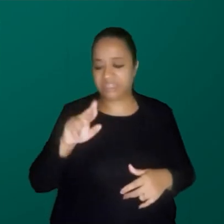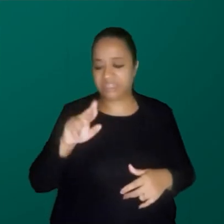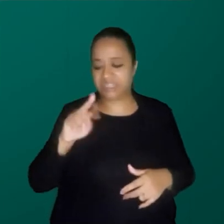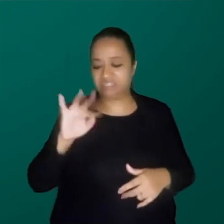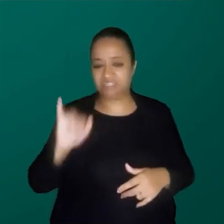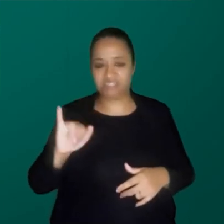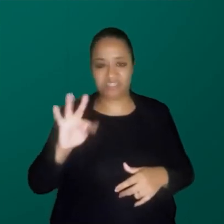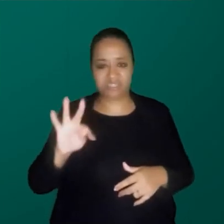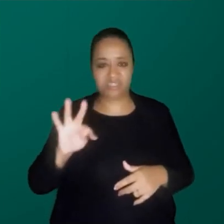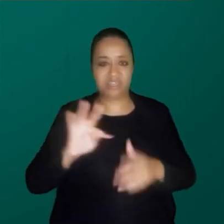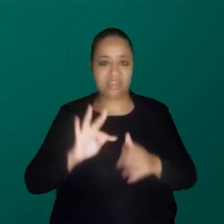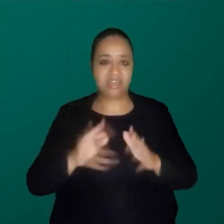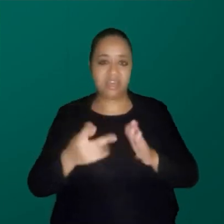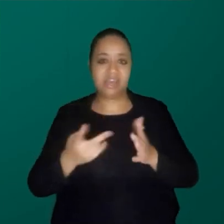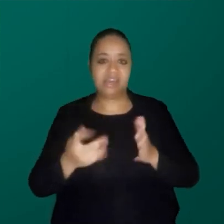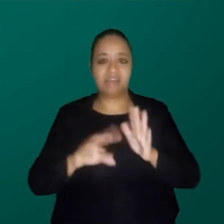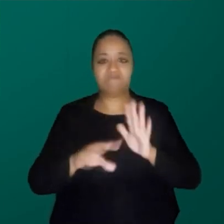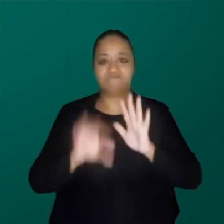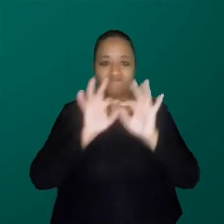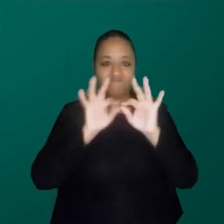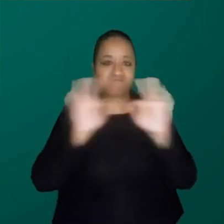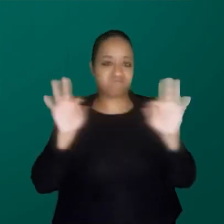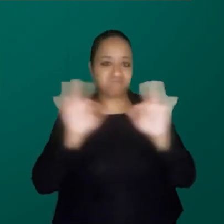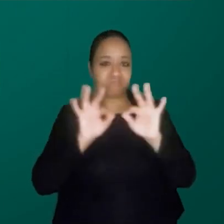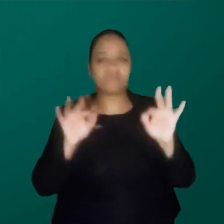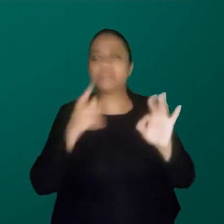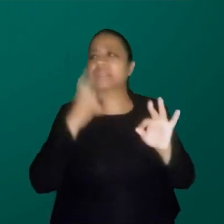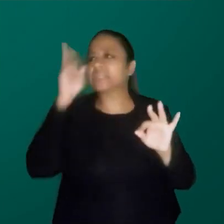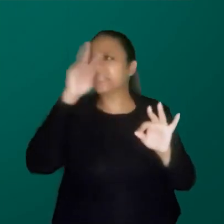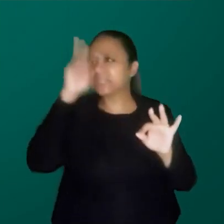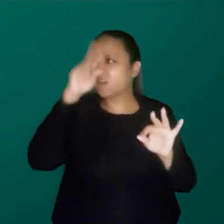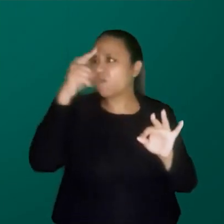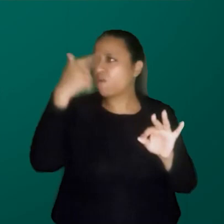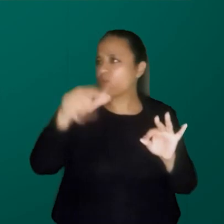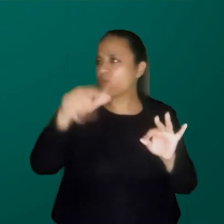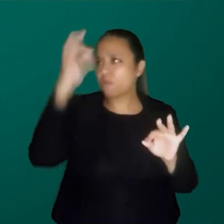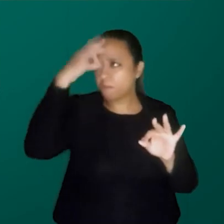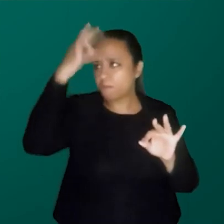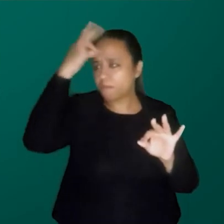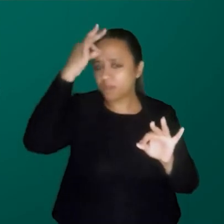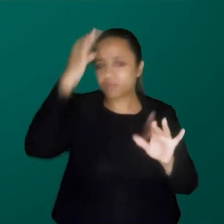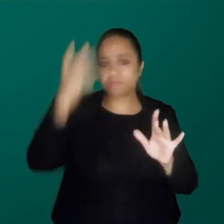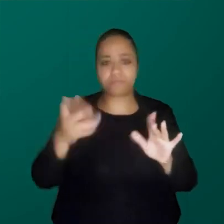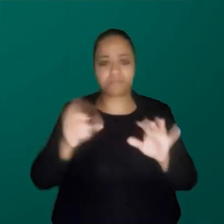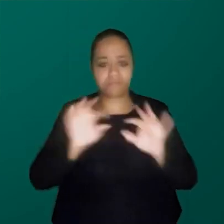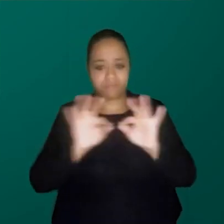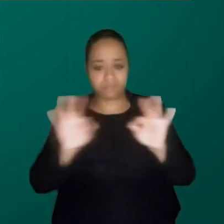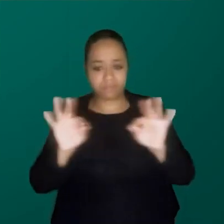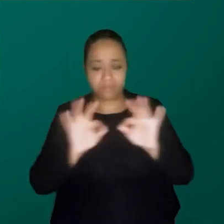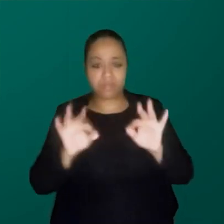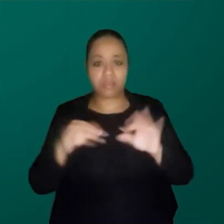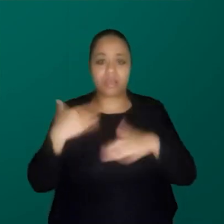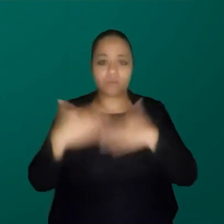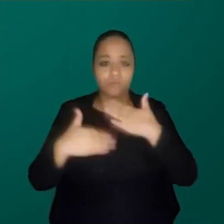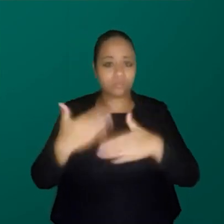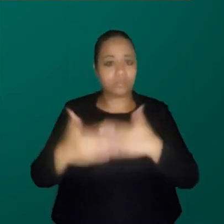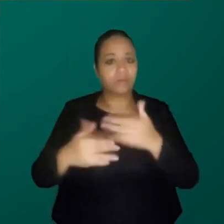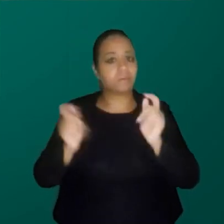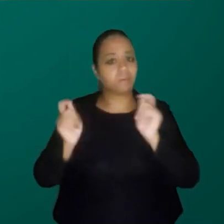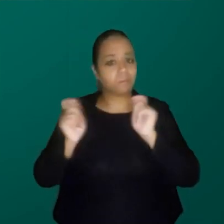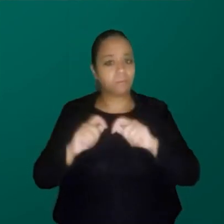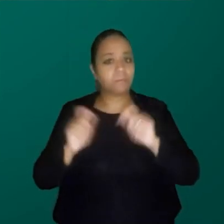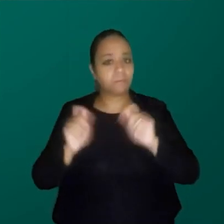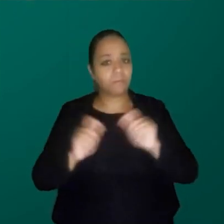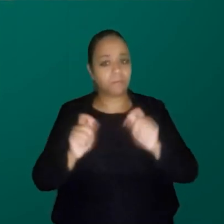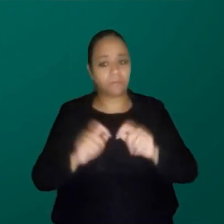sigla, não sei se alguém já tinha visto. Eu nunca tinha visto, eu achei bacana ter o two spirits na sigla. Mas essa construção, essa possibilidade